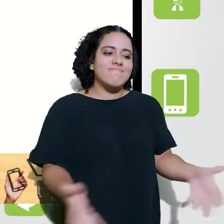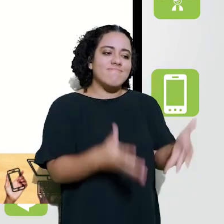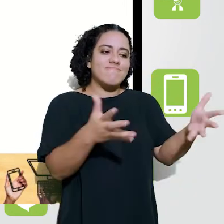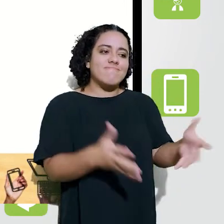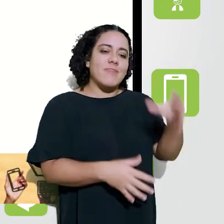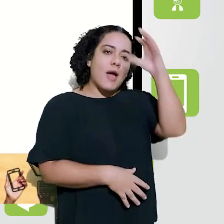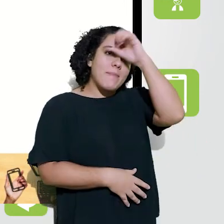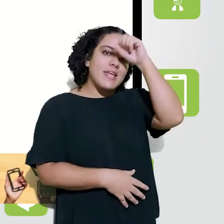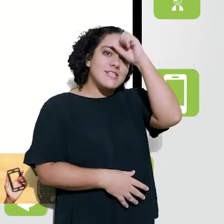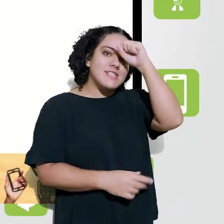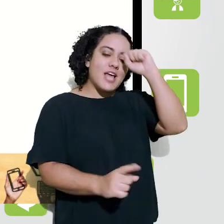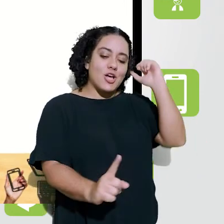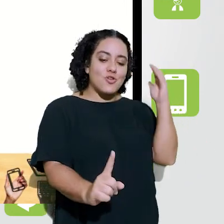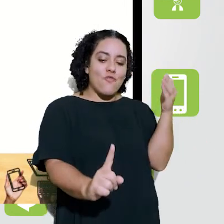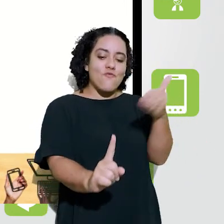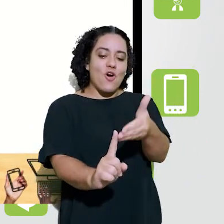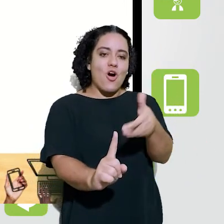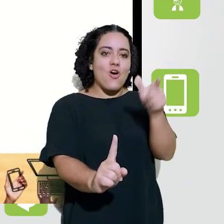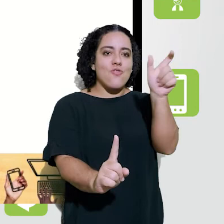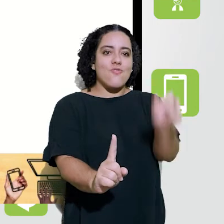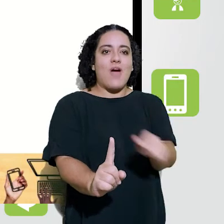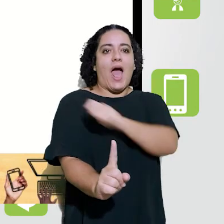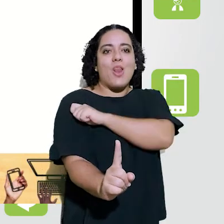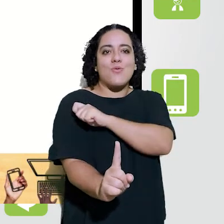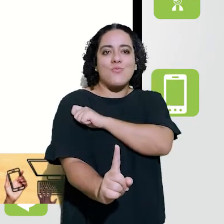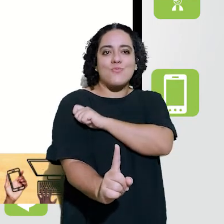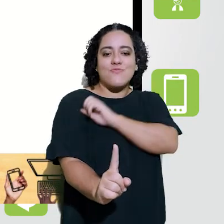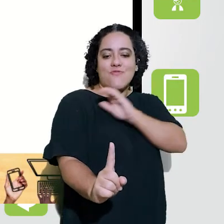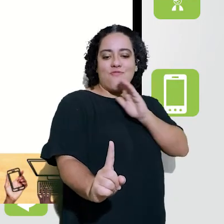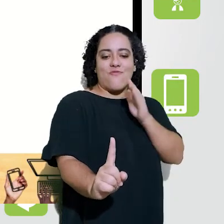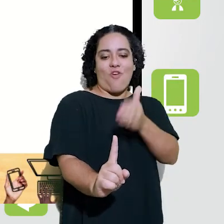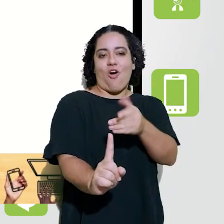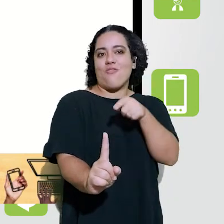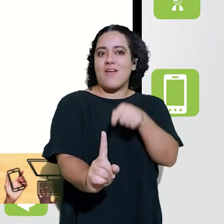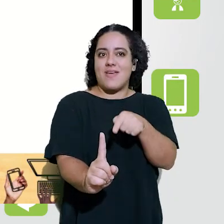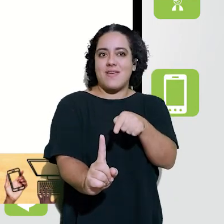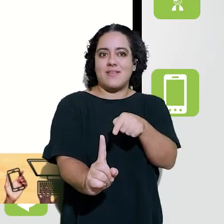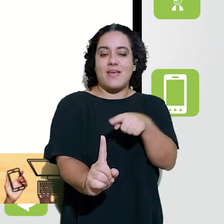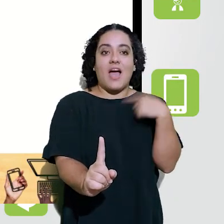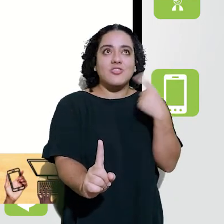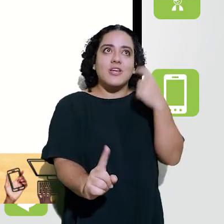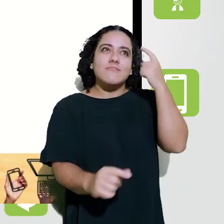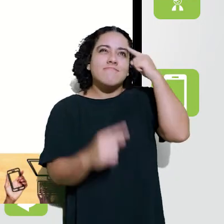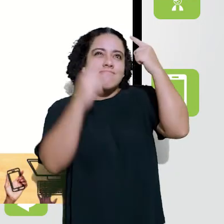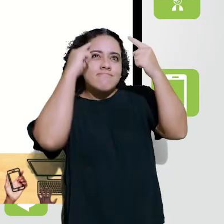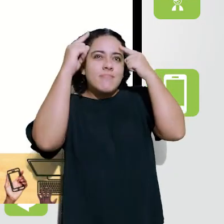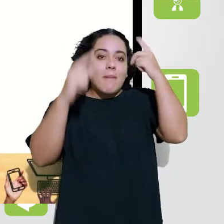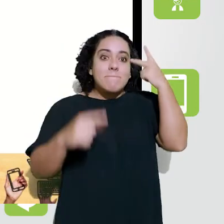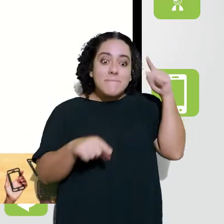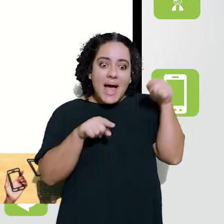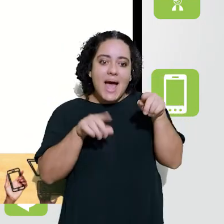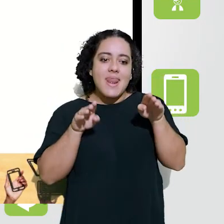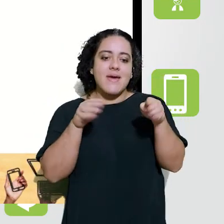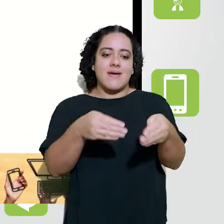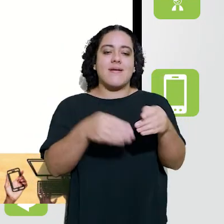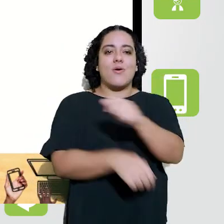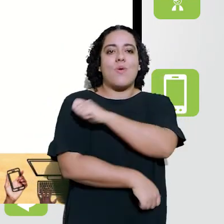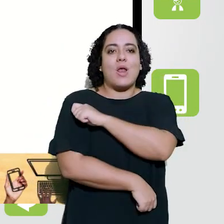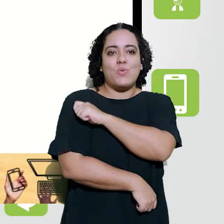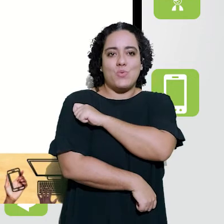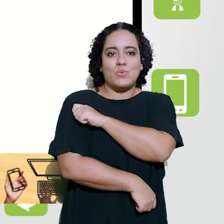pedagógica, né? Que é a aprendizagem do nosso aluno, ele está no centro, é para ele que a gente inova